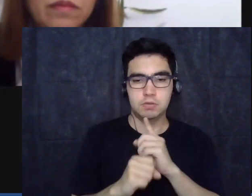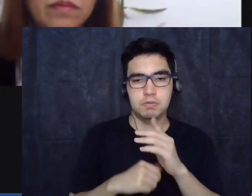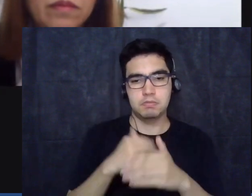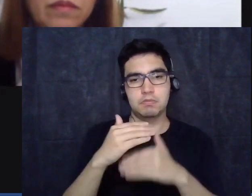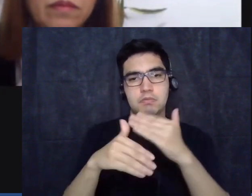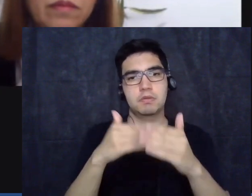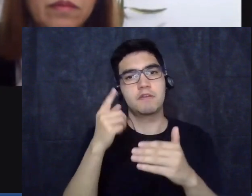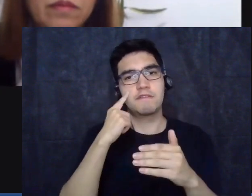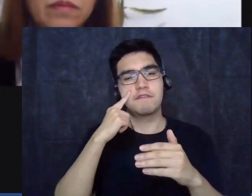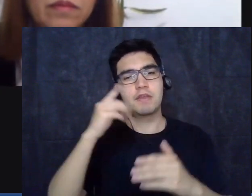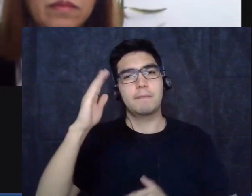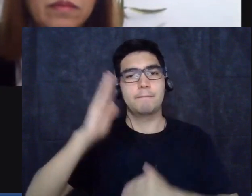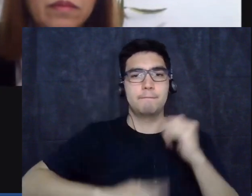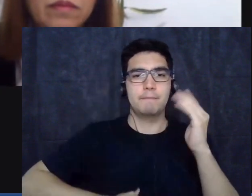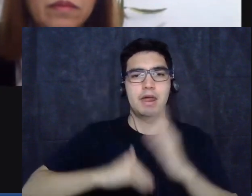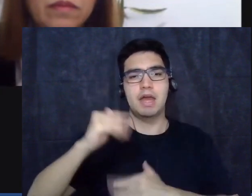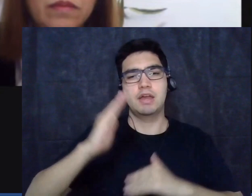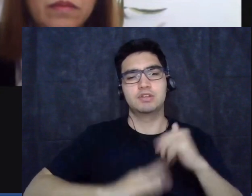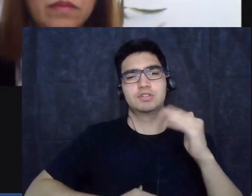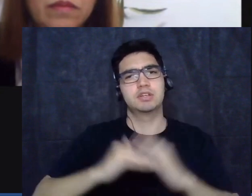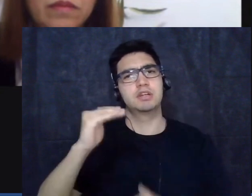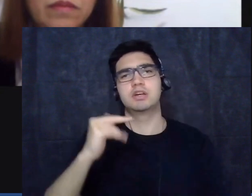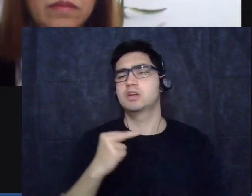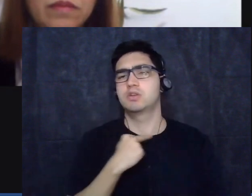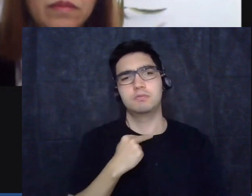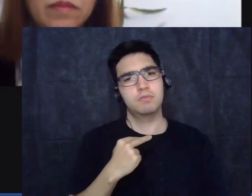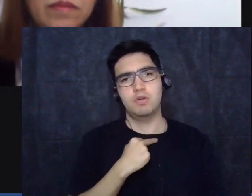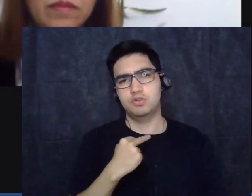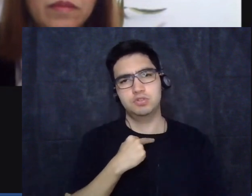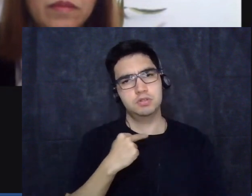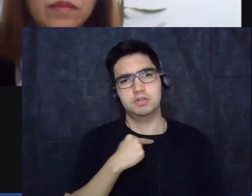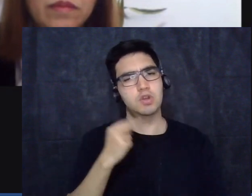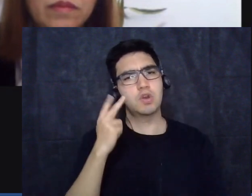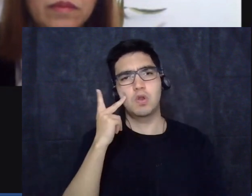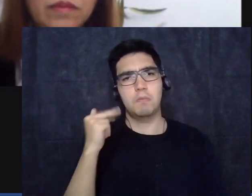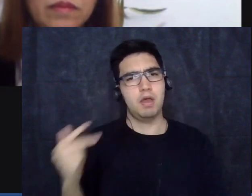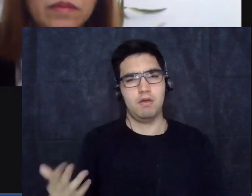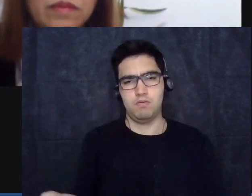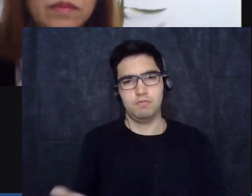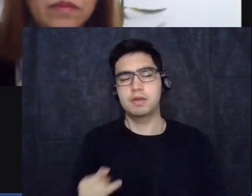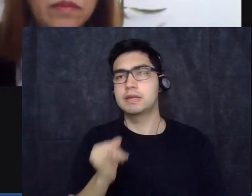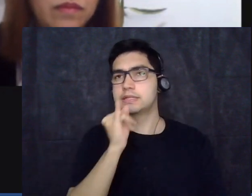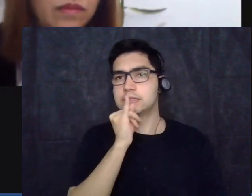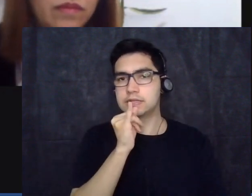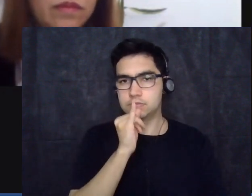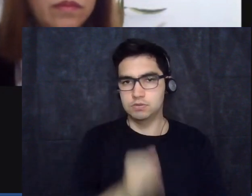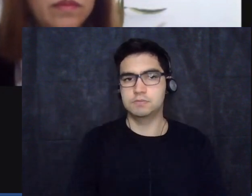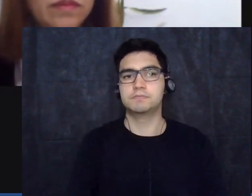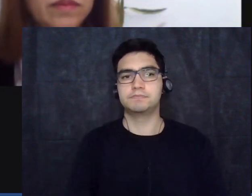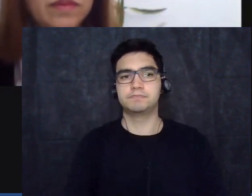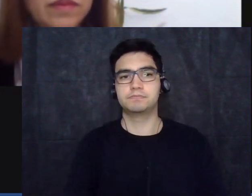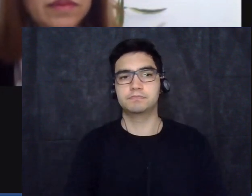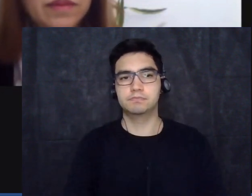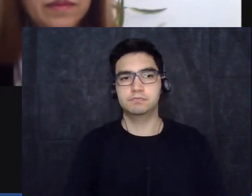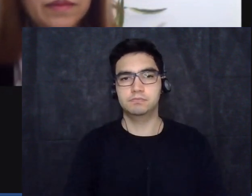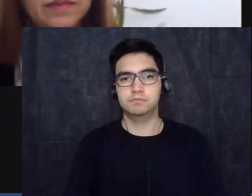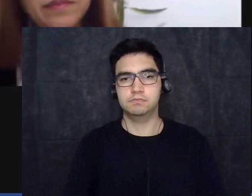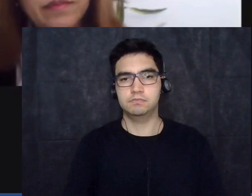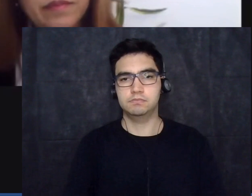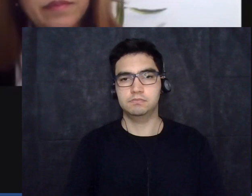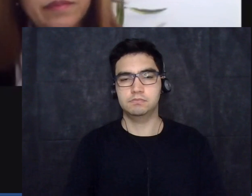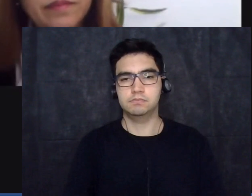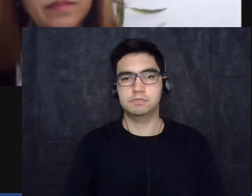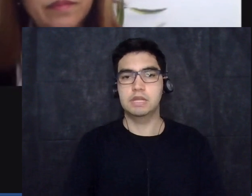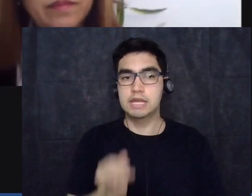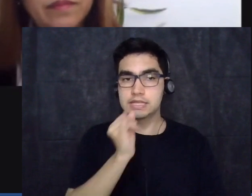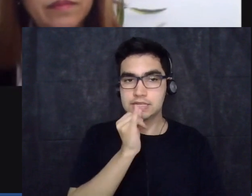não devem ser consideradas como normais um exemplo agora recente nosso é a questão